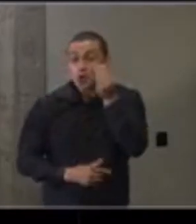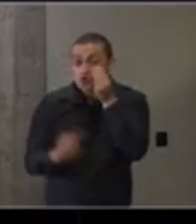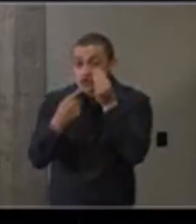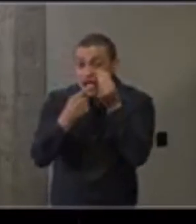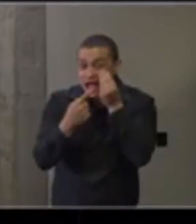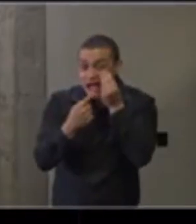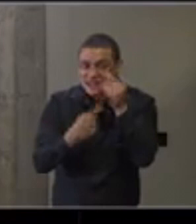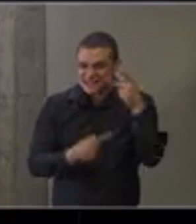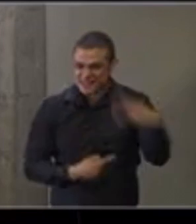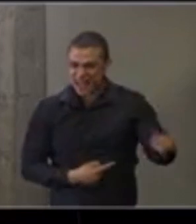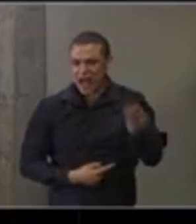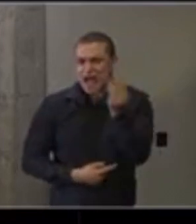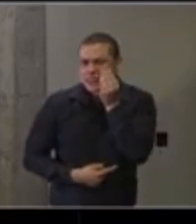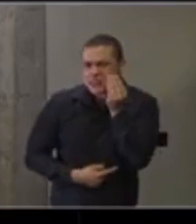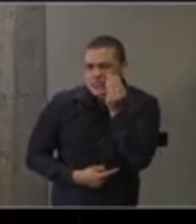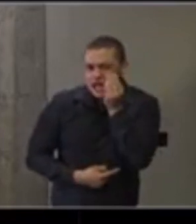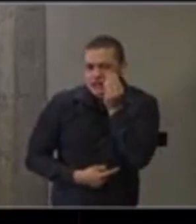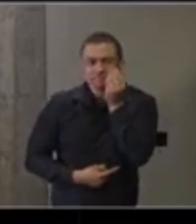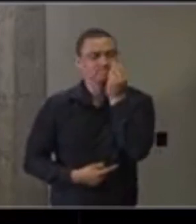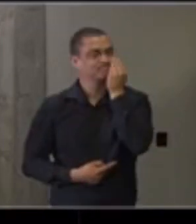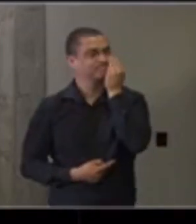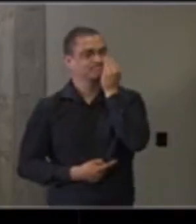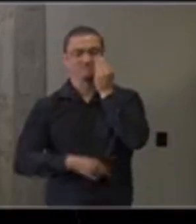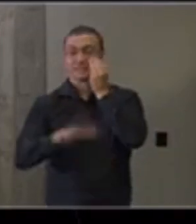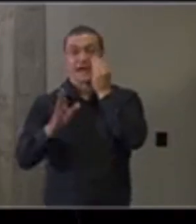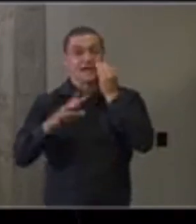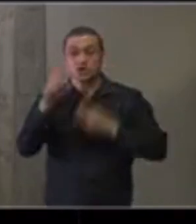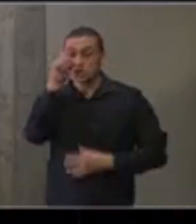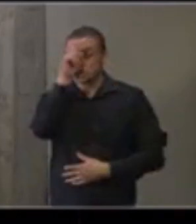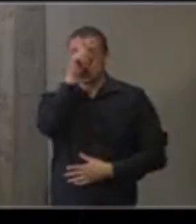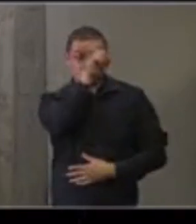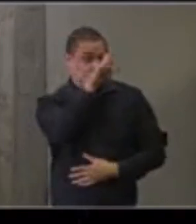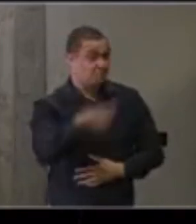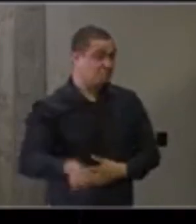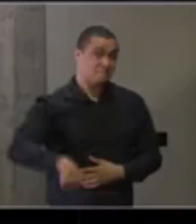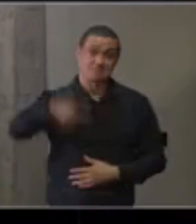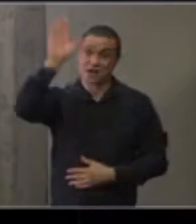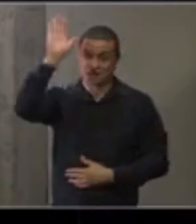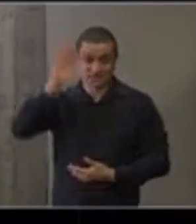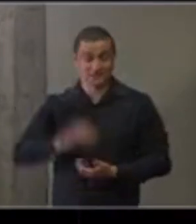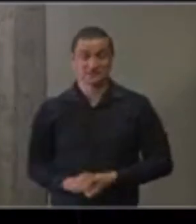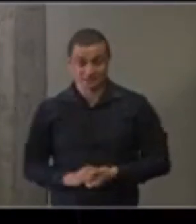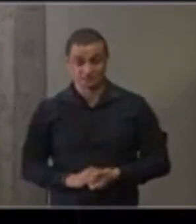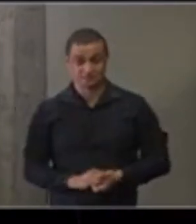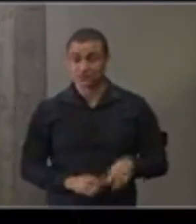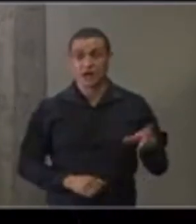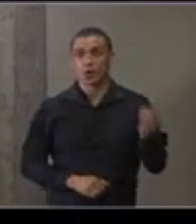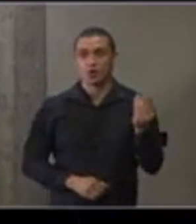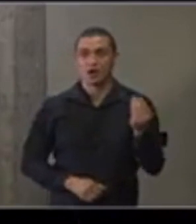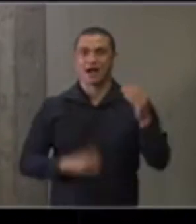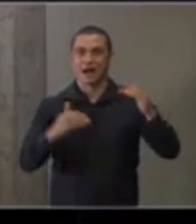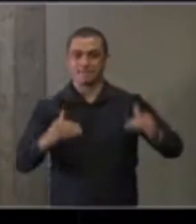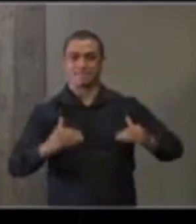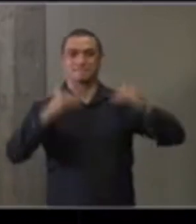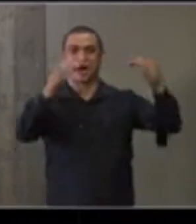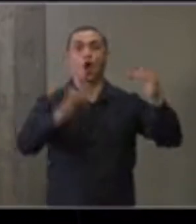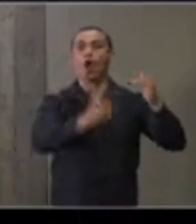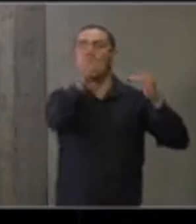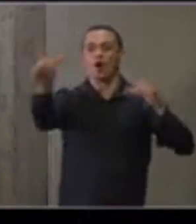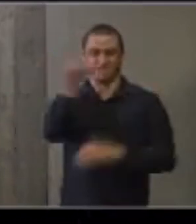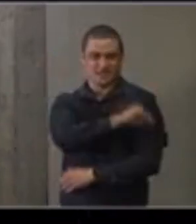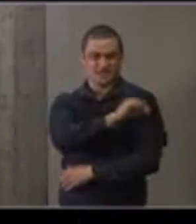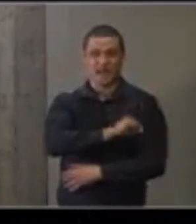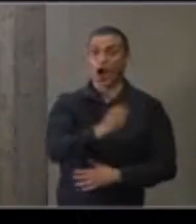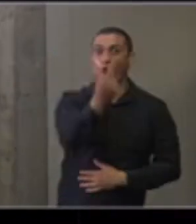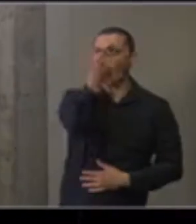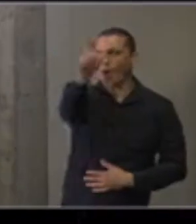um teste dos mais difíceis, que é superior ao que outras vacinas